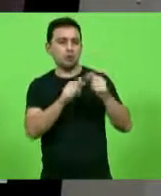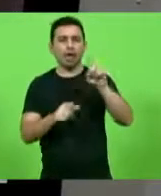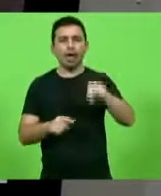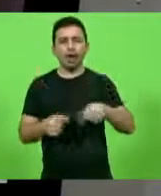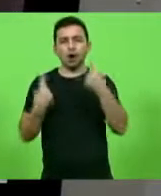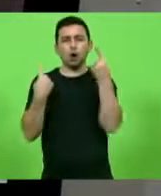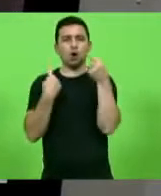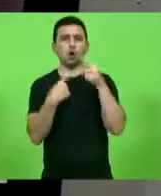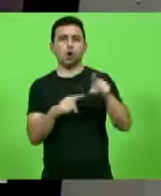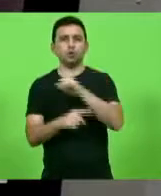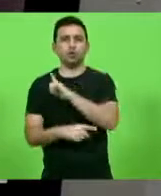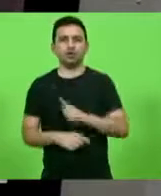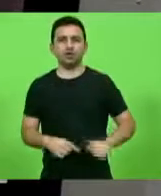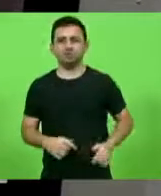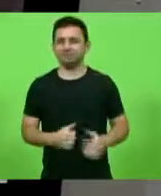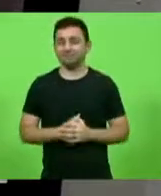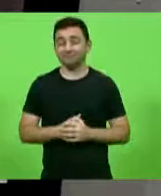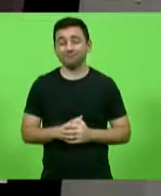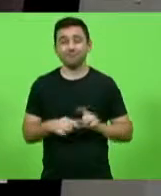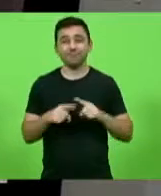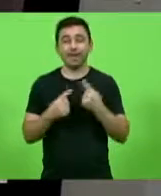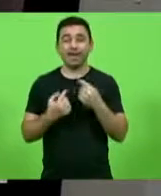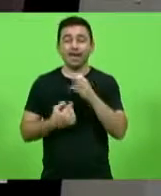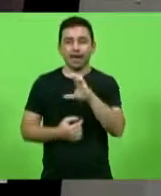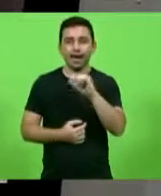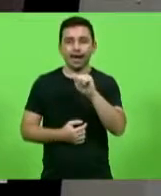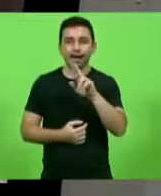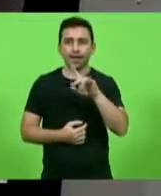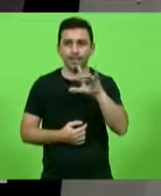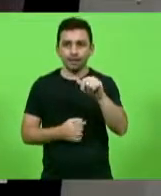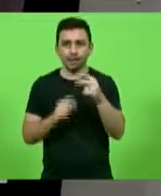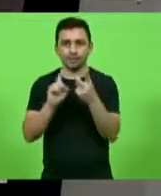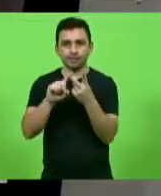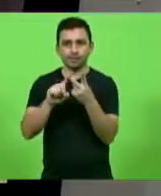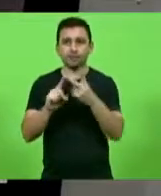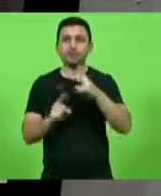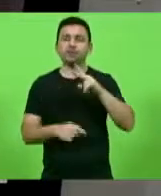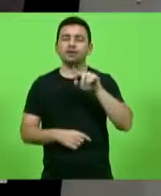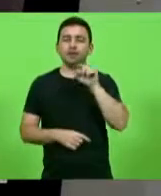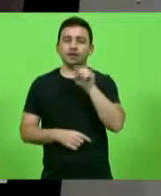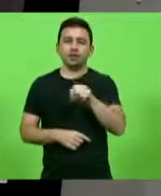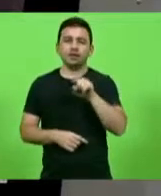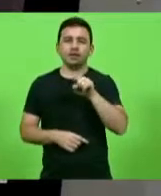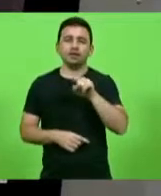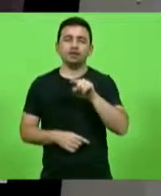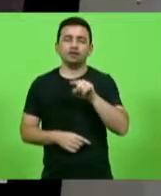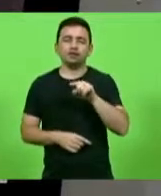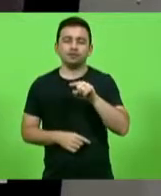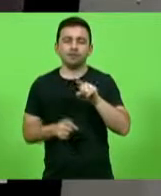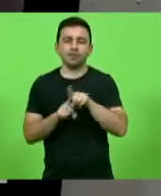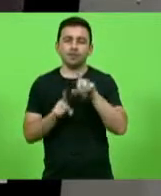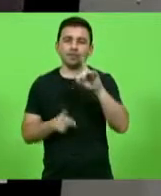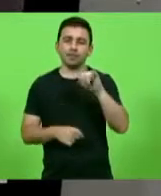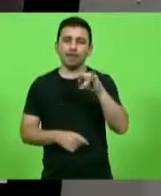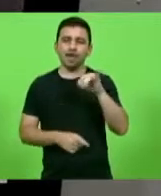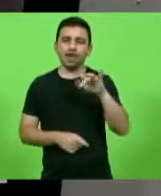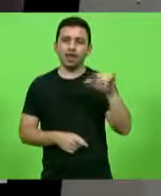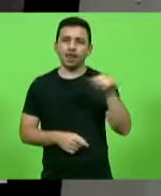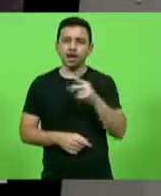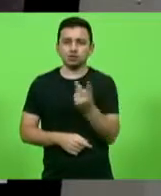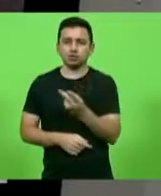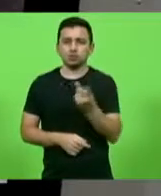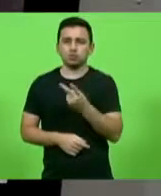Na minha opinião, as duas. Daniela e Carla Zambelli são, em primeiro lugar, lavajatistas. É isso que elas são. Na melhor das hipóteses, são